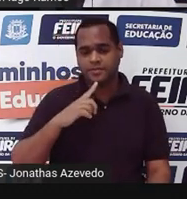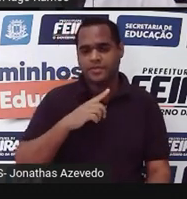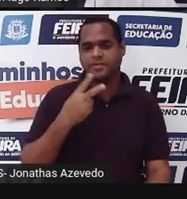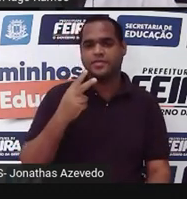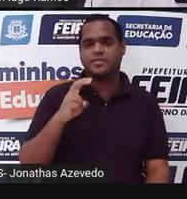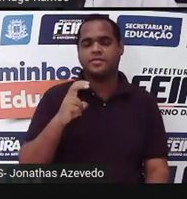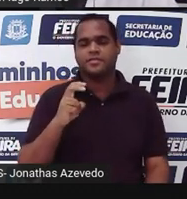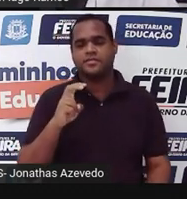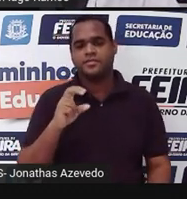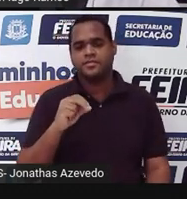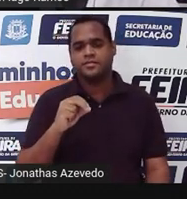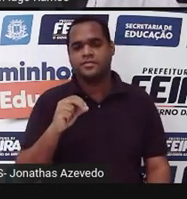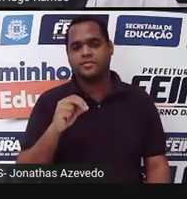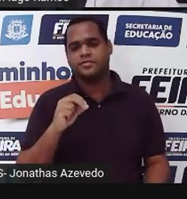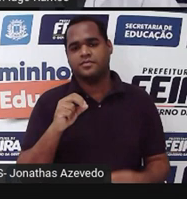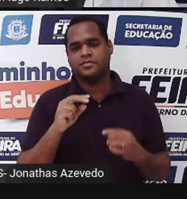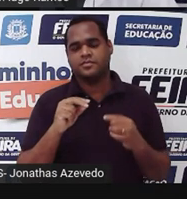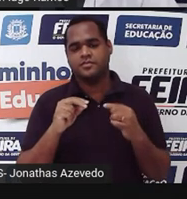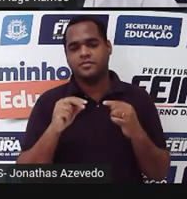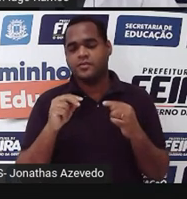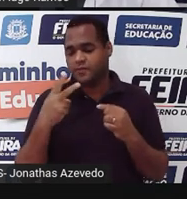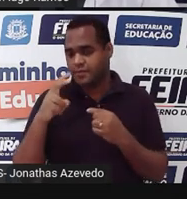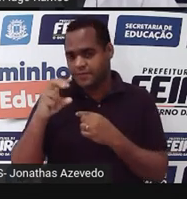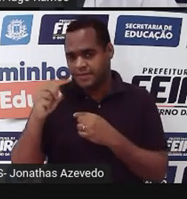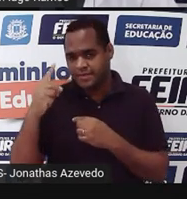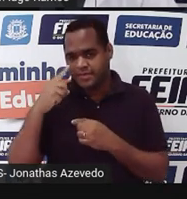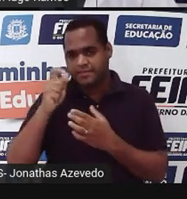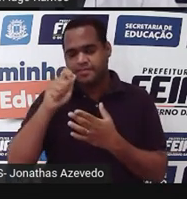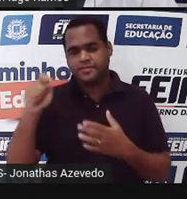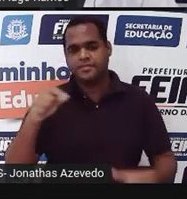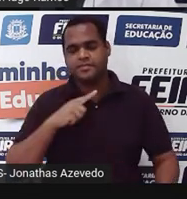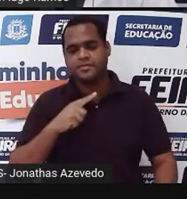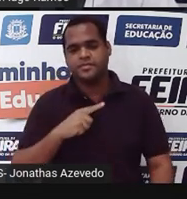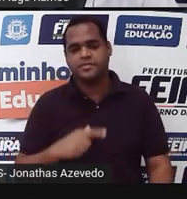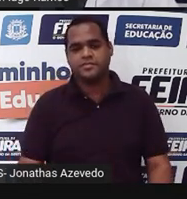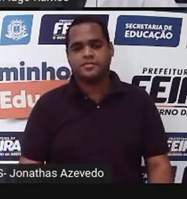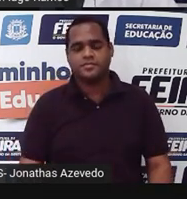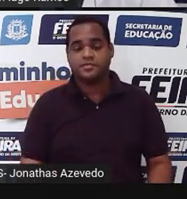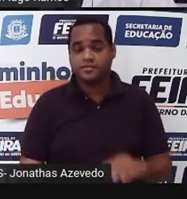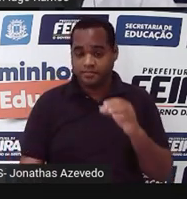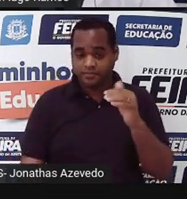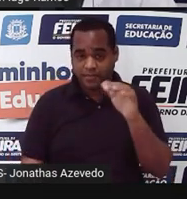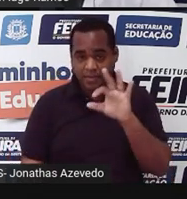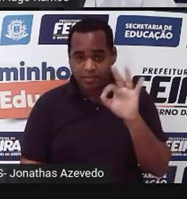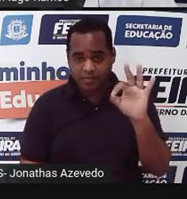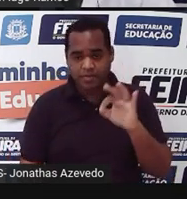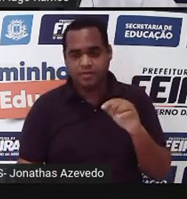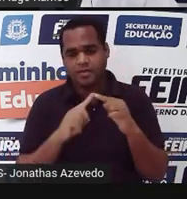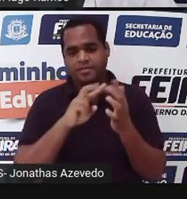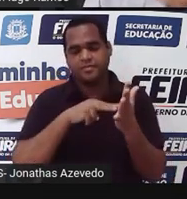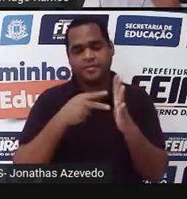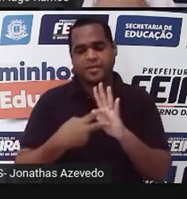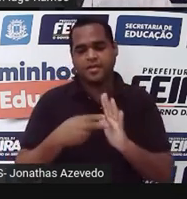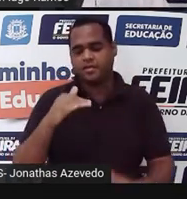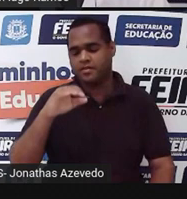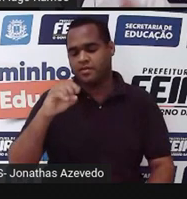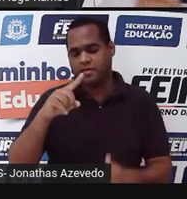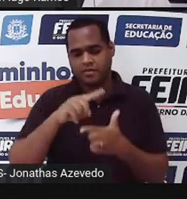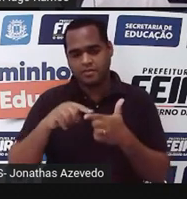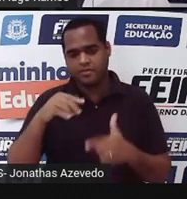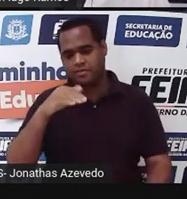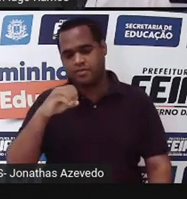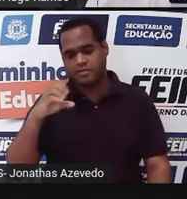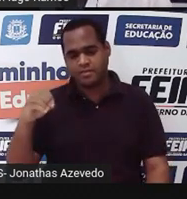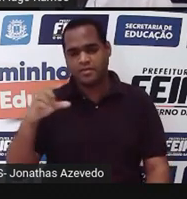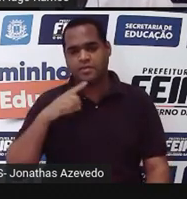250. Estamos ali anotando na tela. 10% a gente sabe que significa 10 dividido por 100.